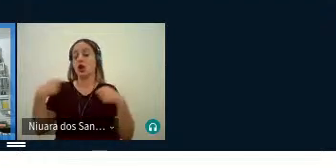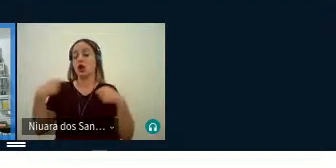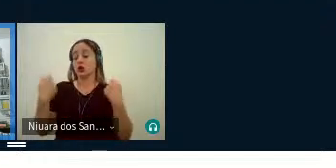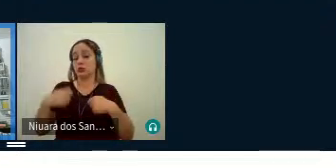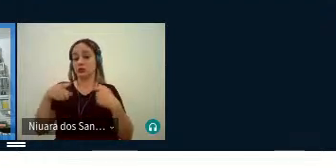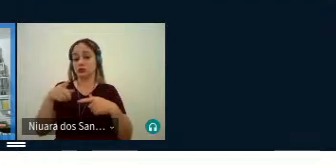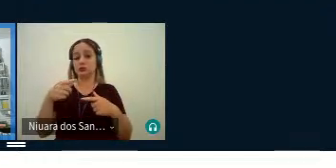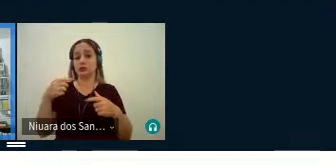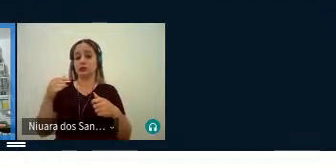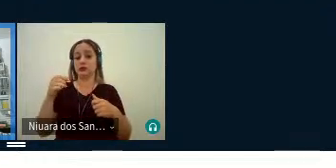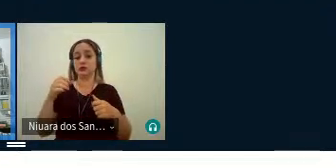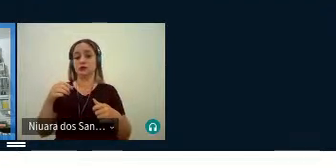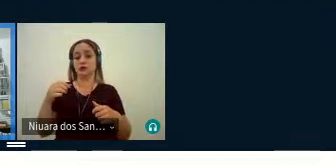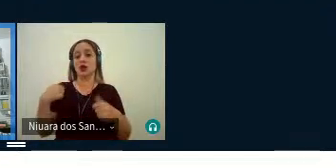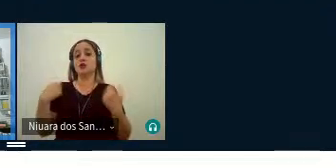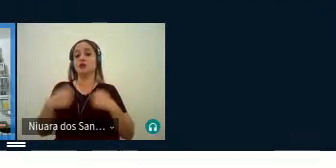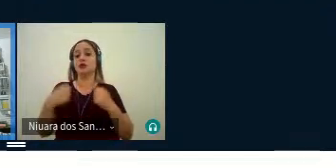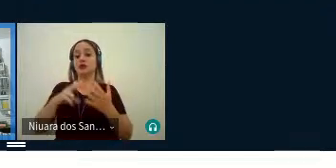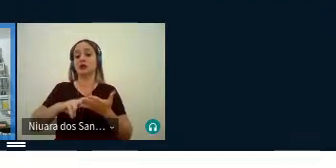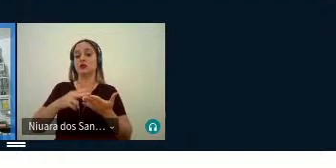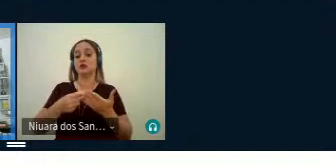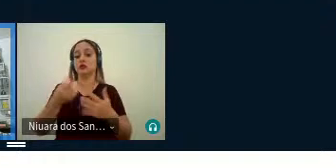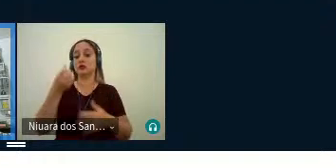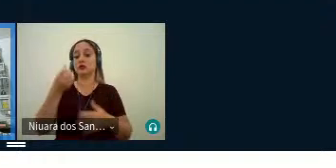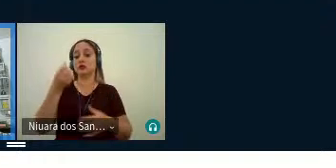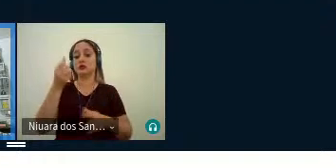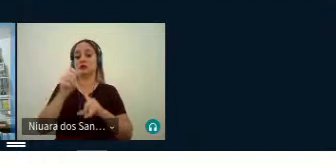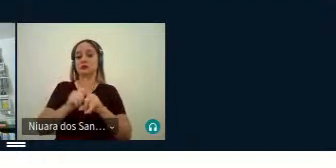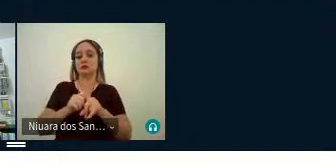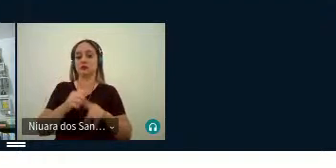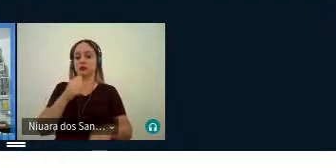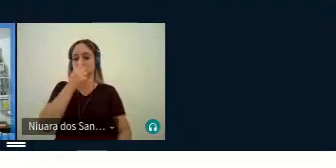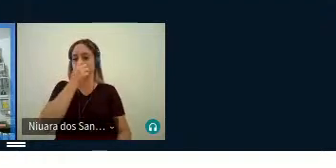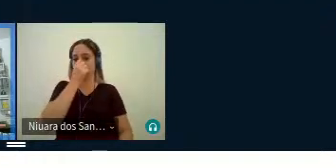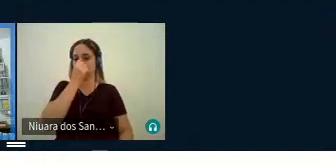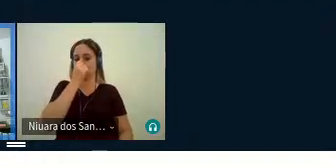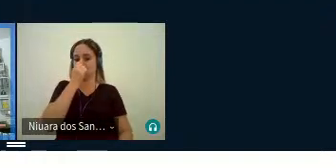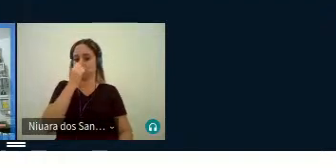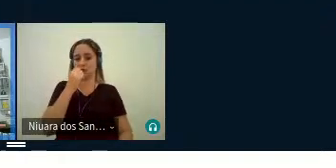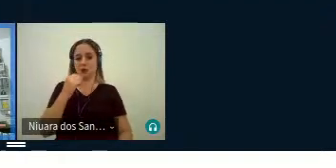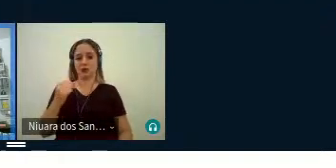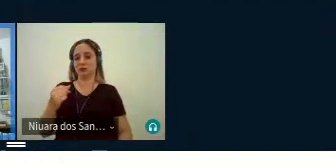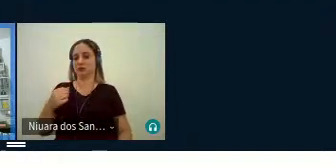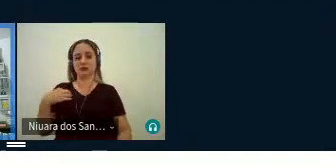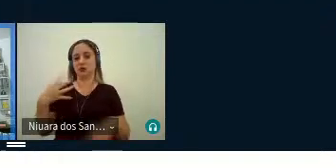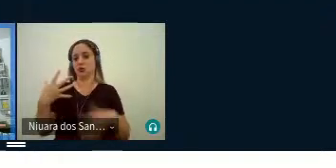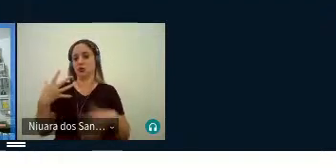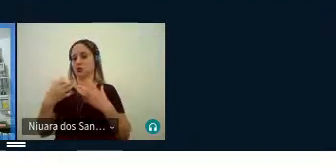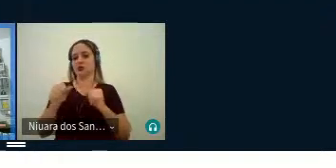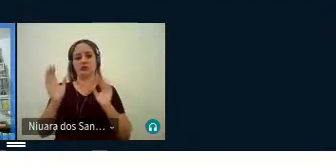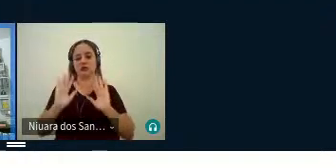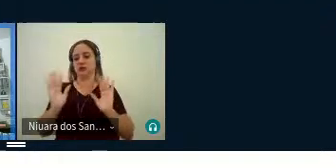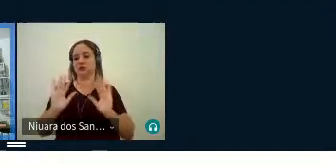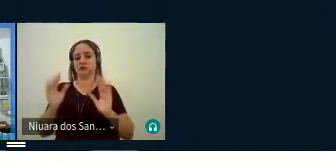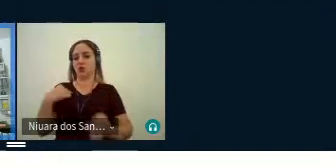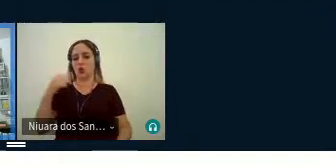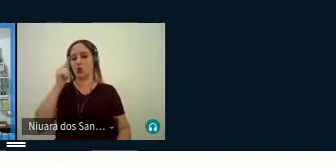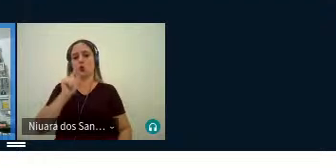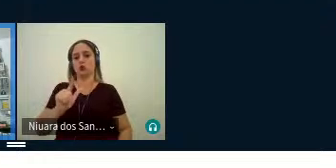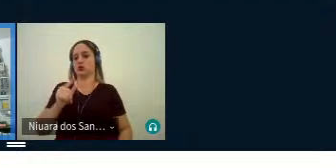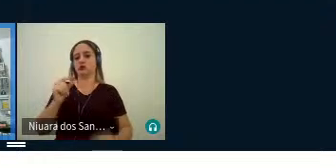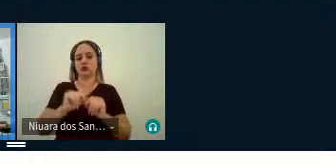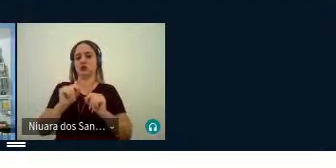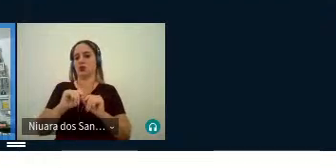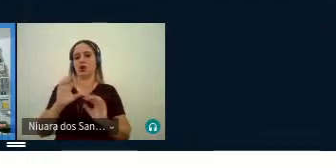se você, a gente precisa da tradução em seis meses, não, eu não aceitei, eu não consigo fazer um trabalho